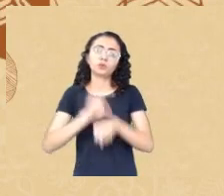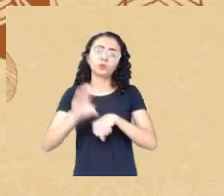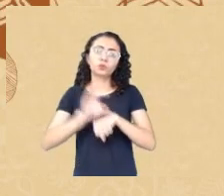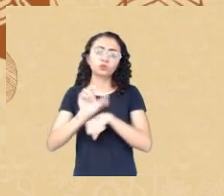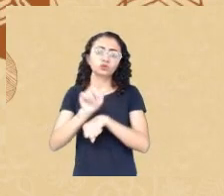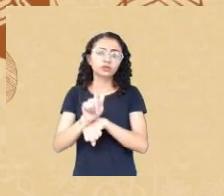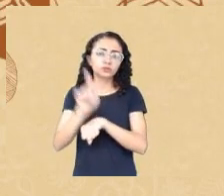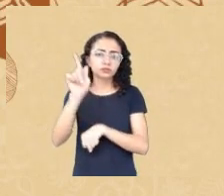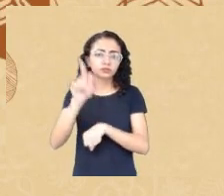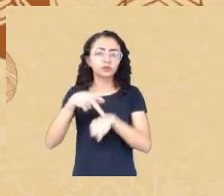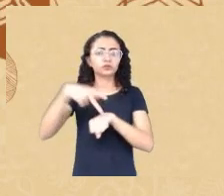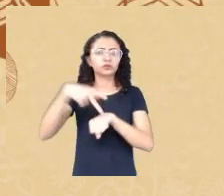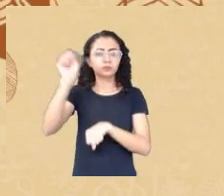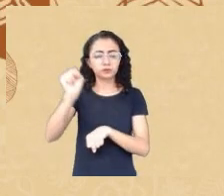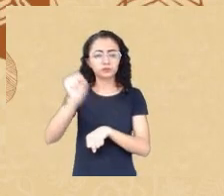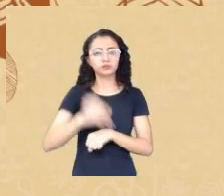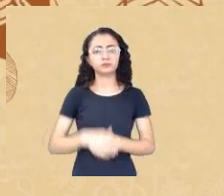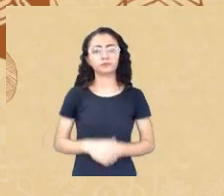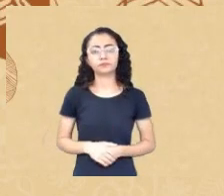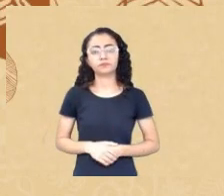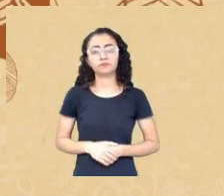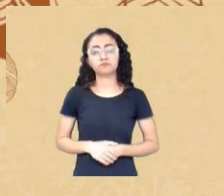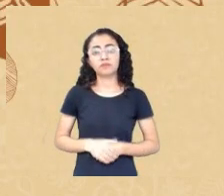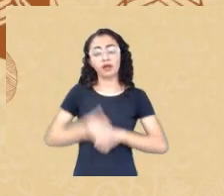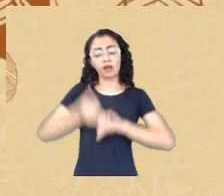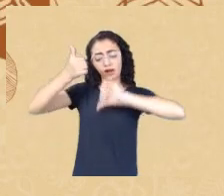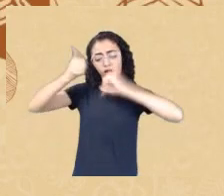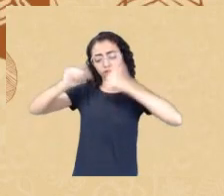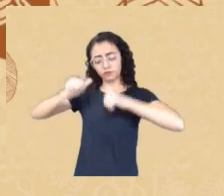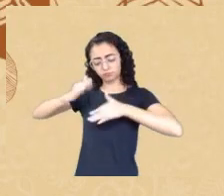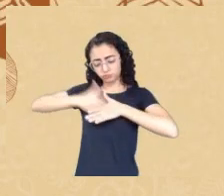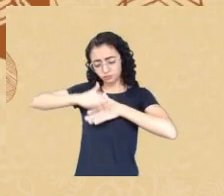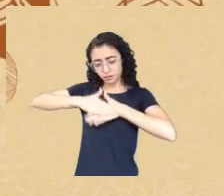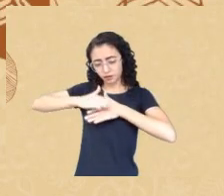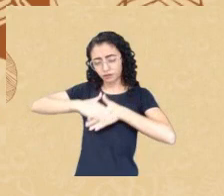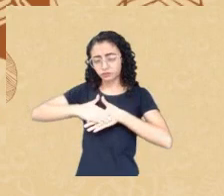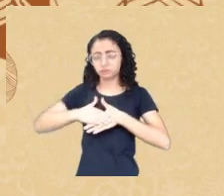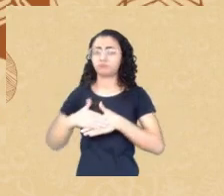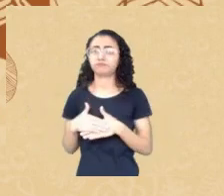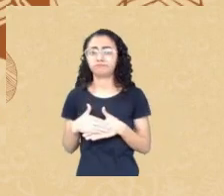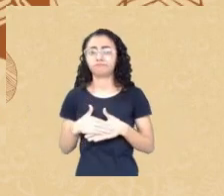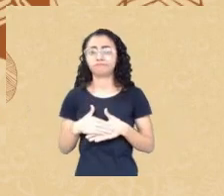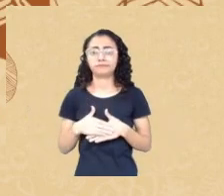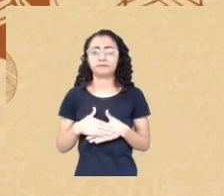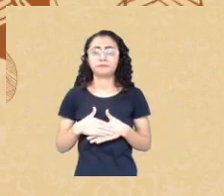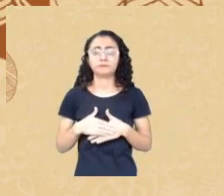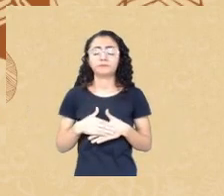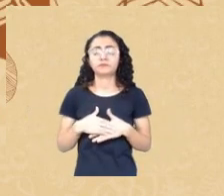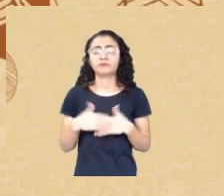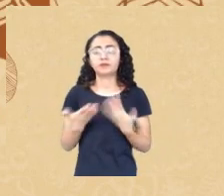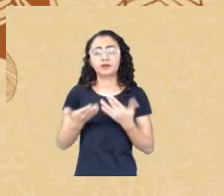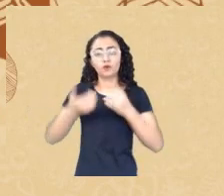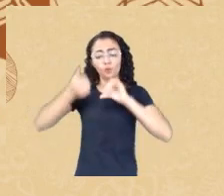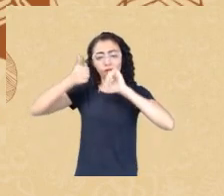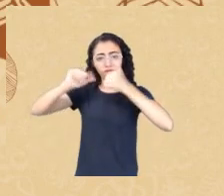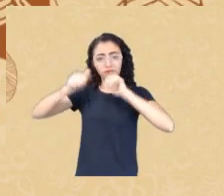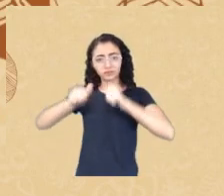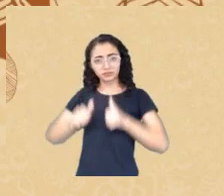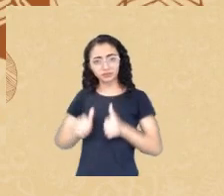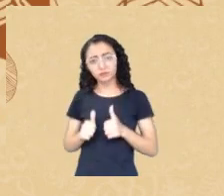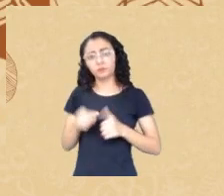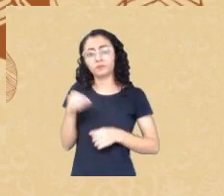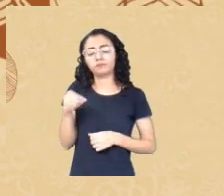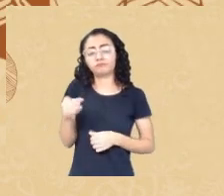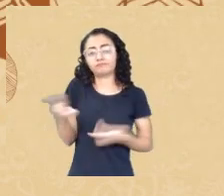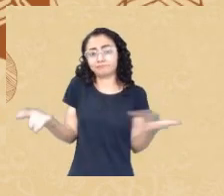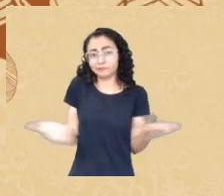revisitando a minha prática essa revisão revisitação ela é bem recente mesmo e